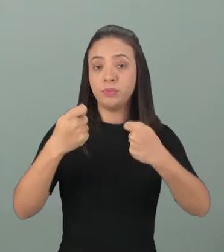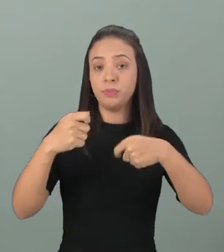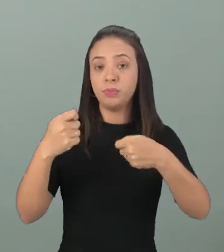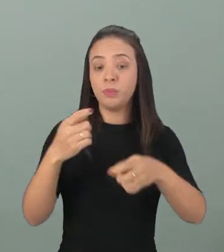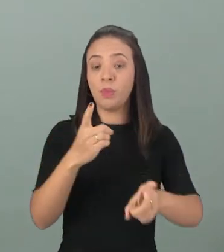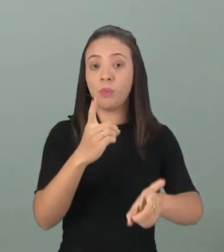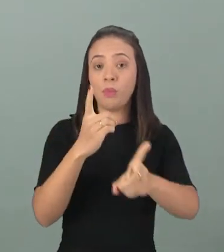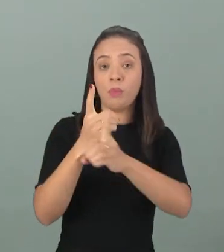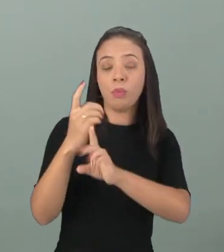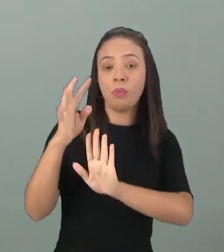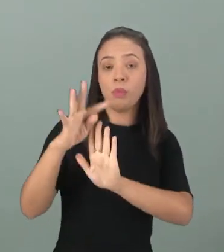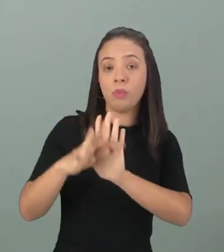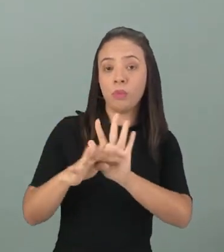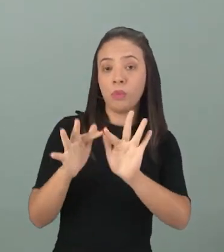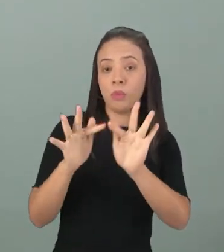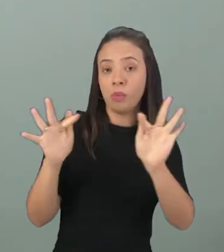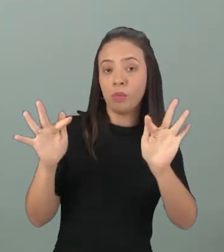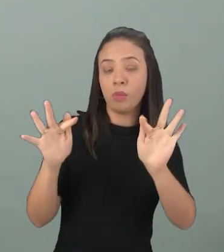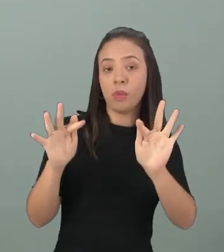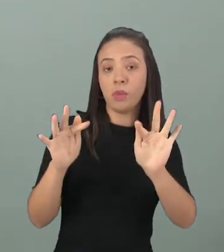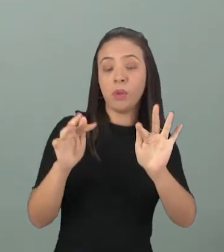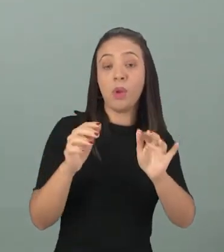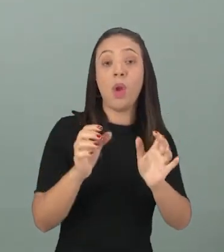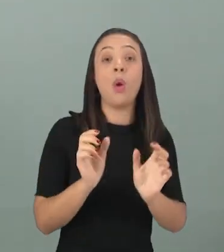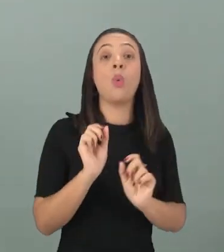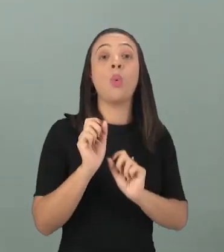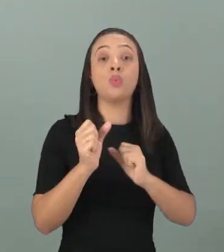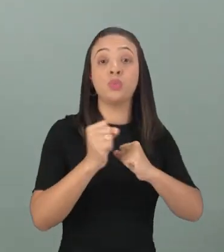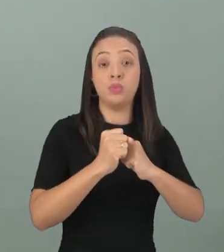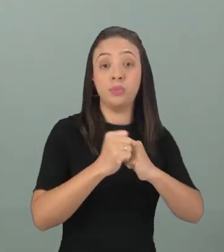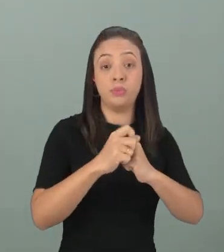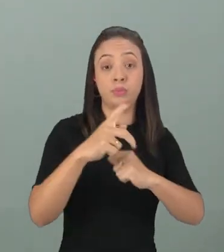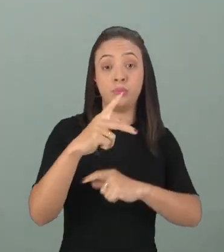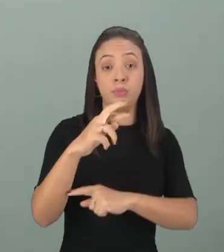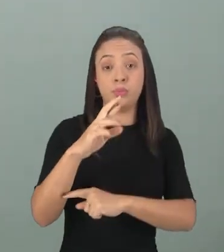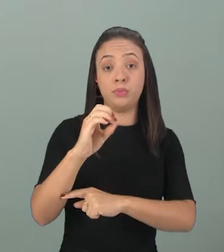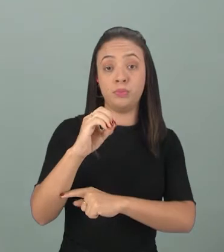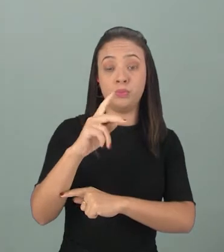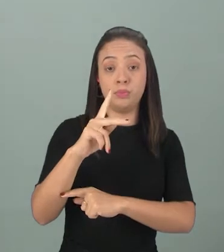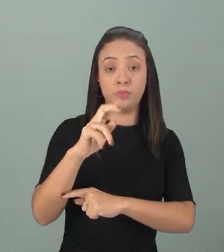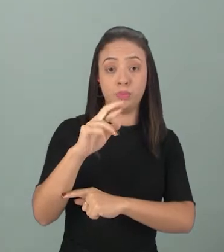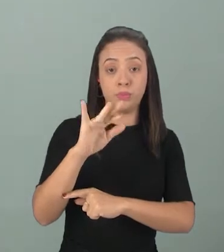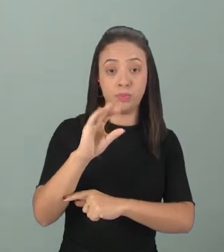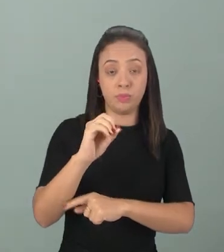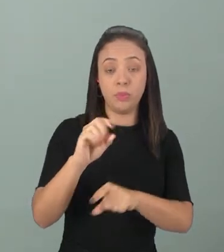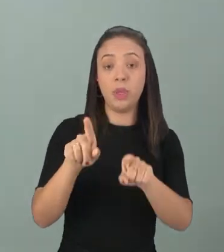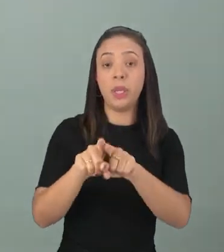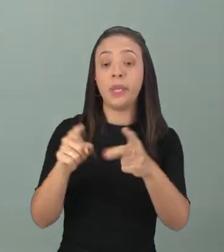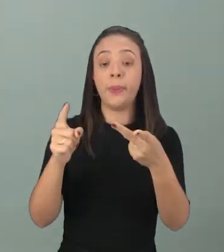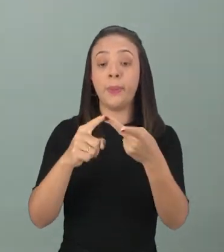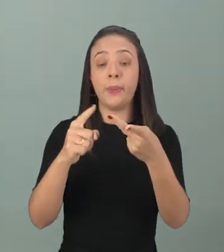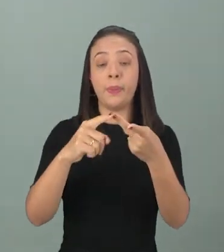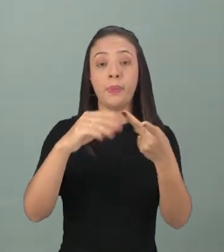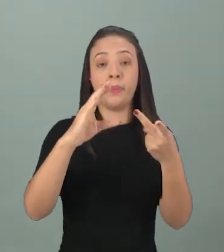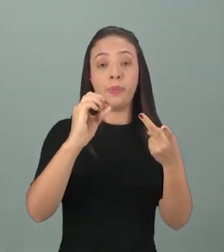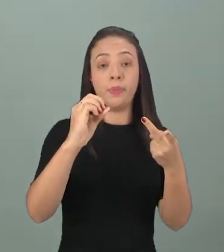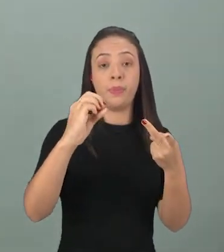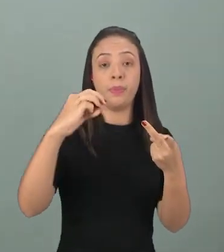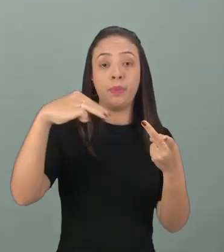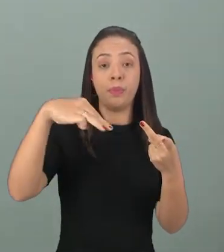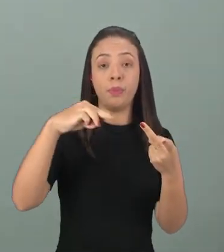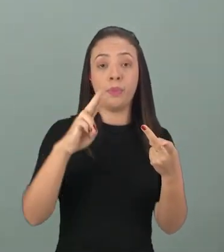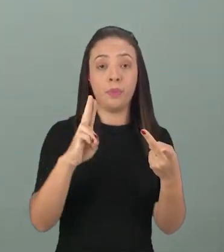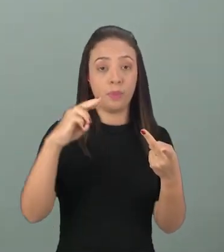identificar nas frases. Que são o substantivo próprio e o substantivo comum. Quando eu falo um